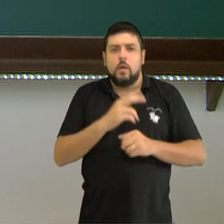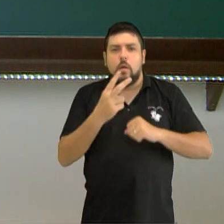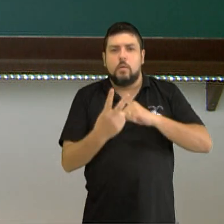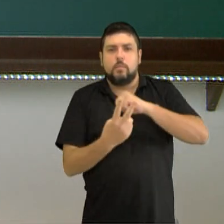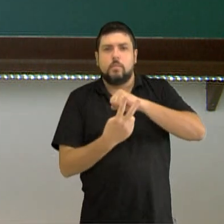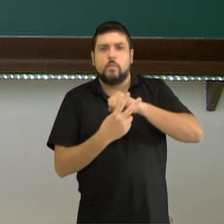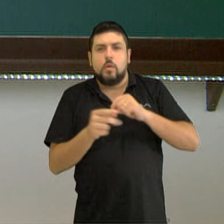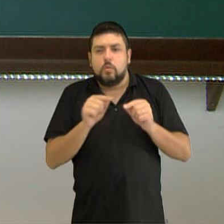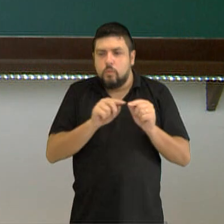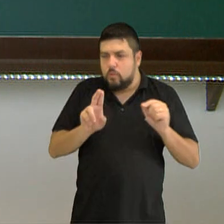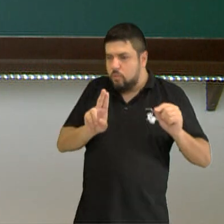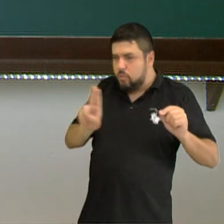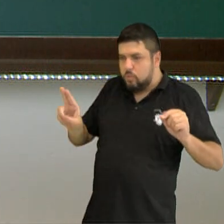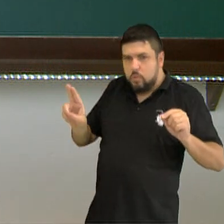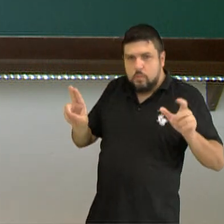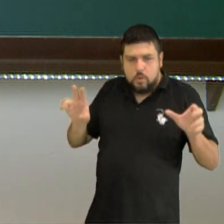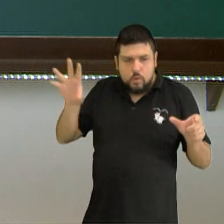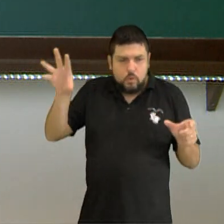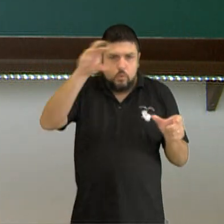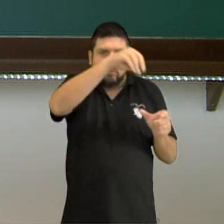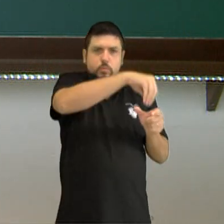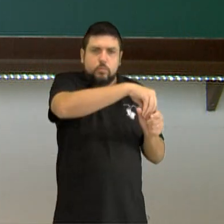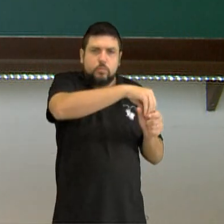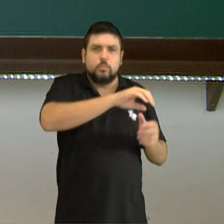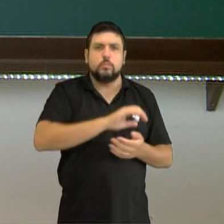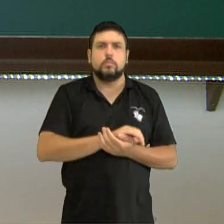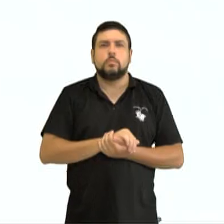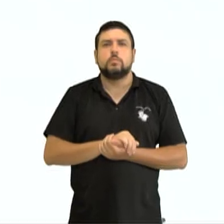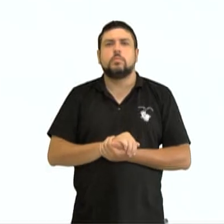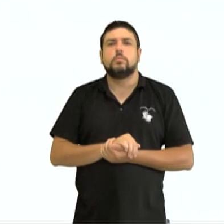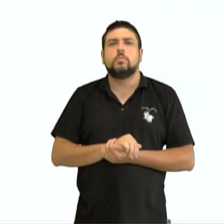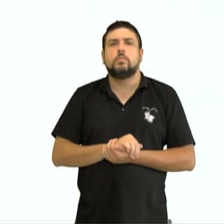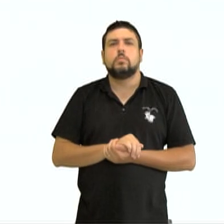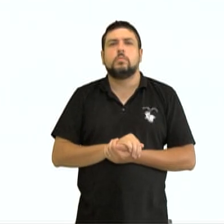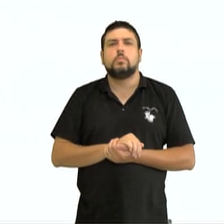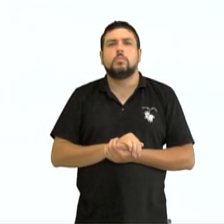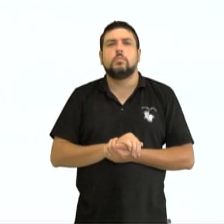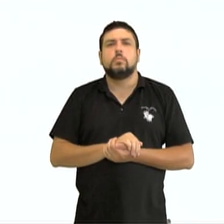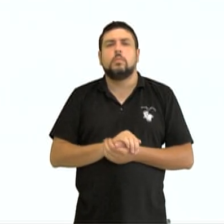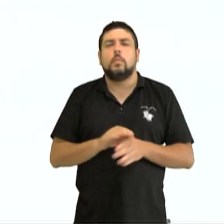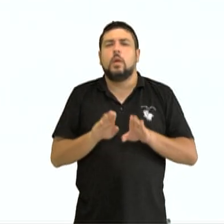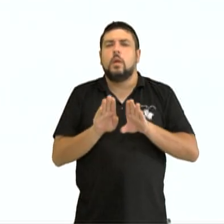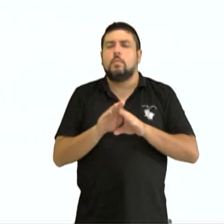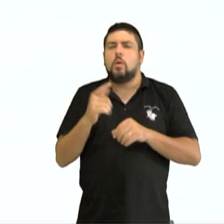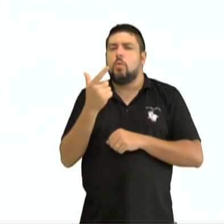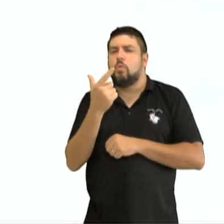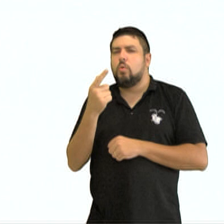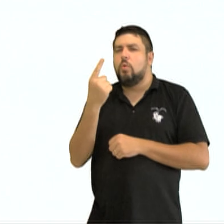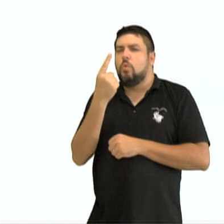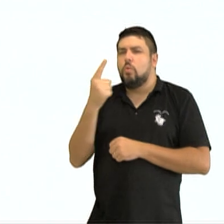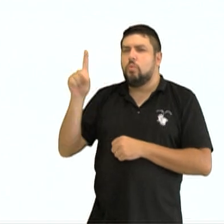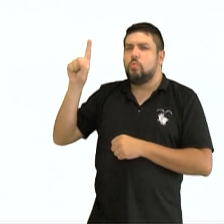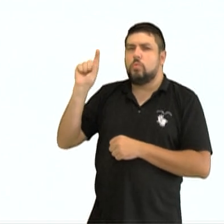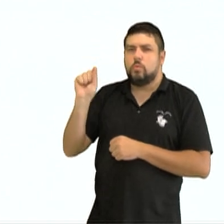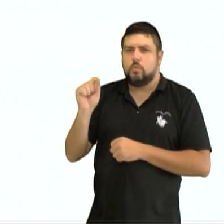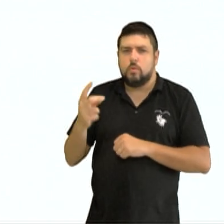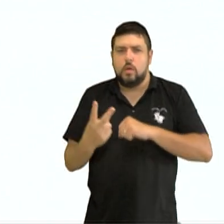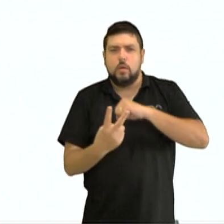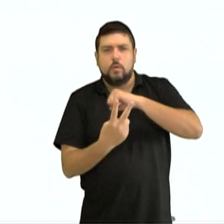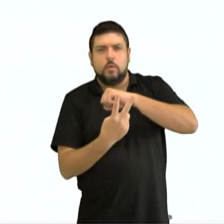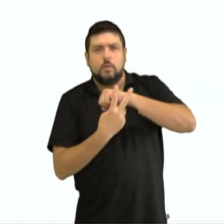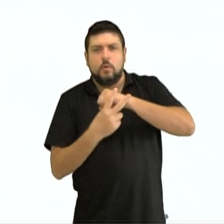eu tenho o predicativo do sujeito como núcleo. Nós temos também um último, chamado de predicado verbo nominal.